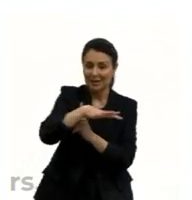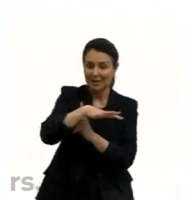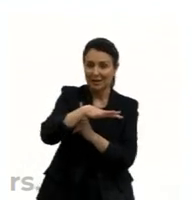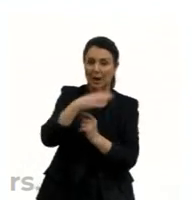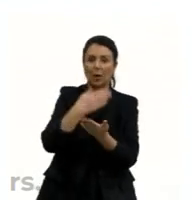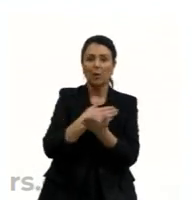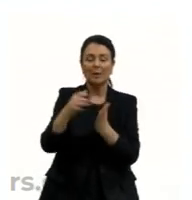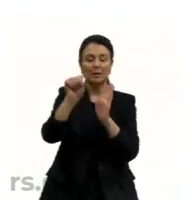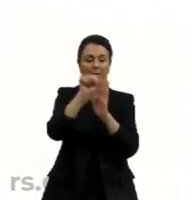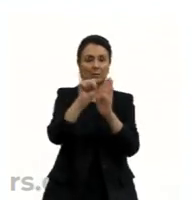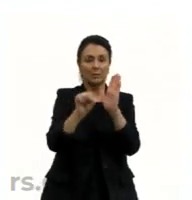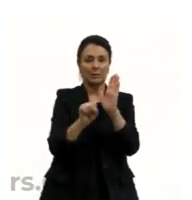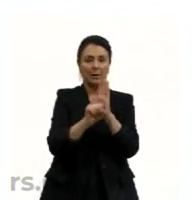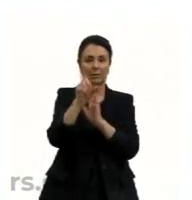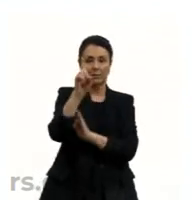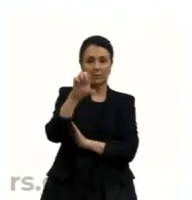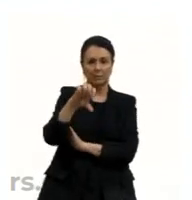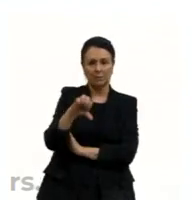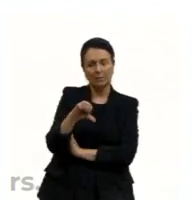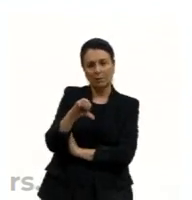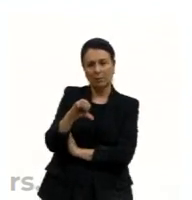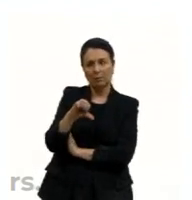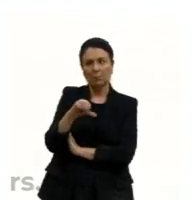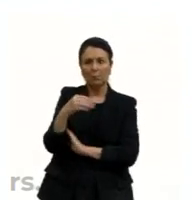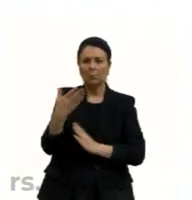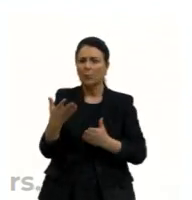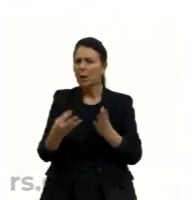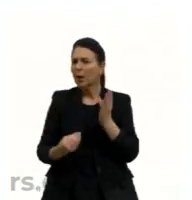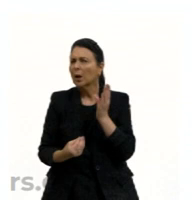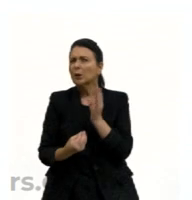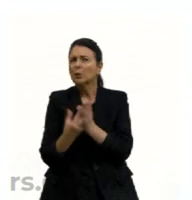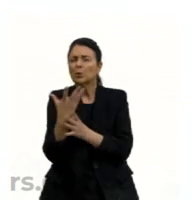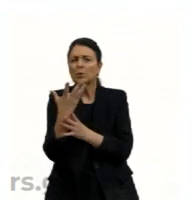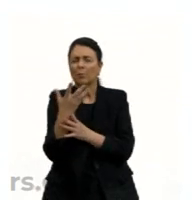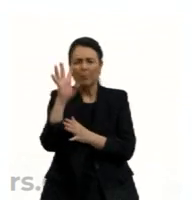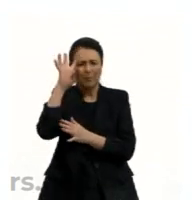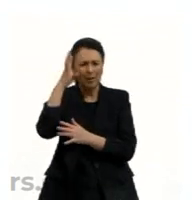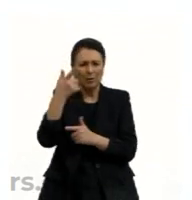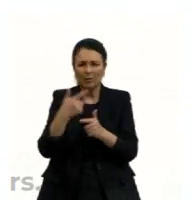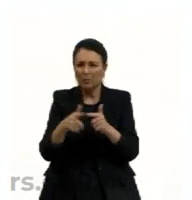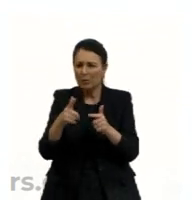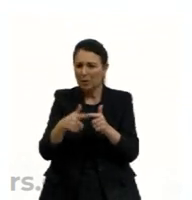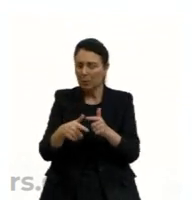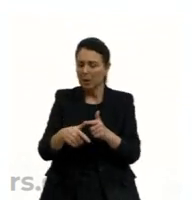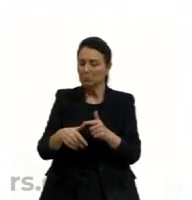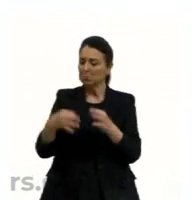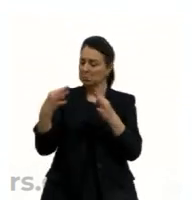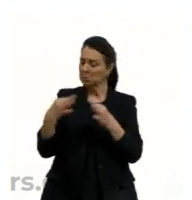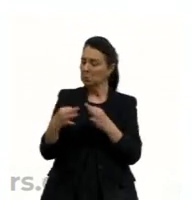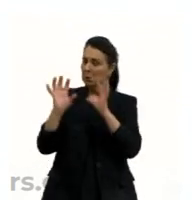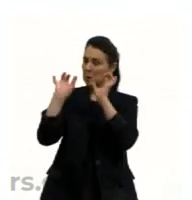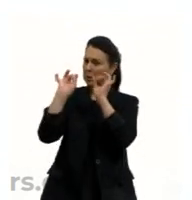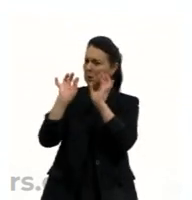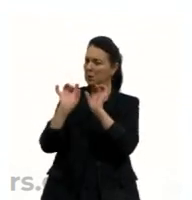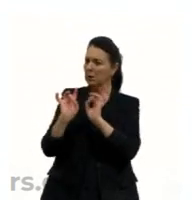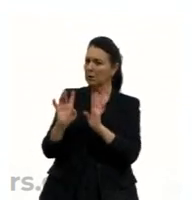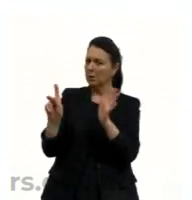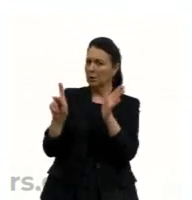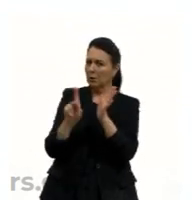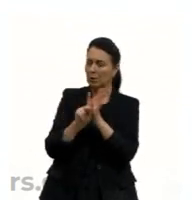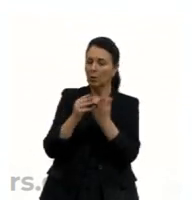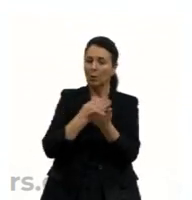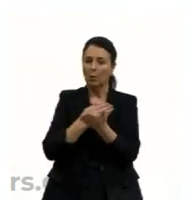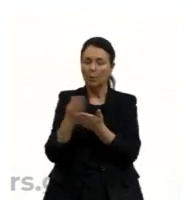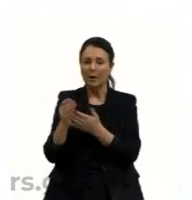do século XIX. Nós vamos ver que ela surge para resolver alguns problemas bem específicos que é a partir da Revolução